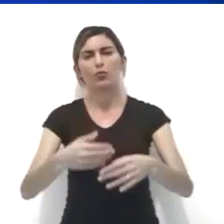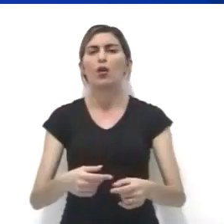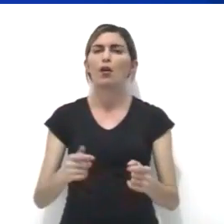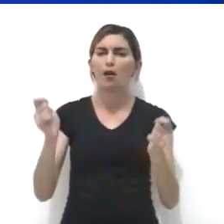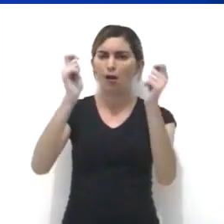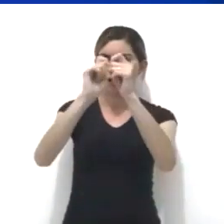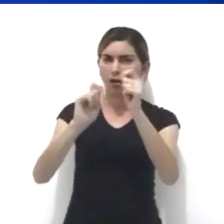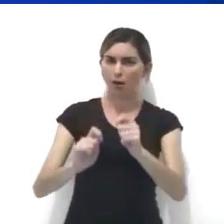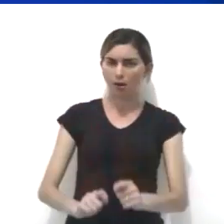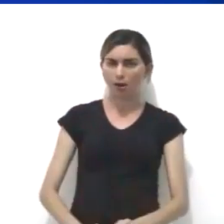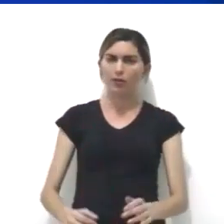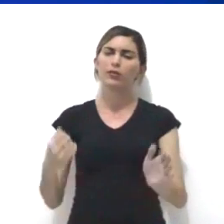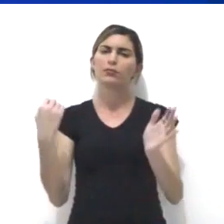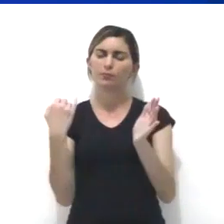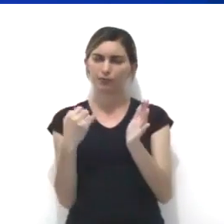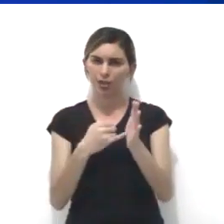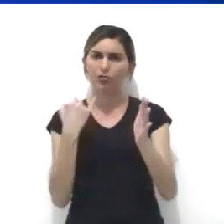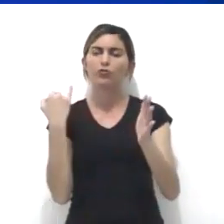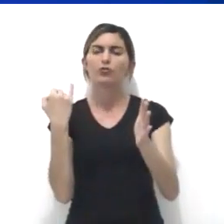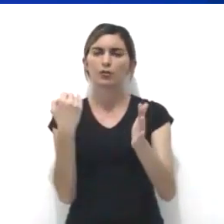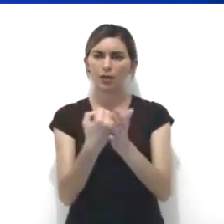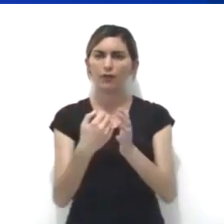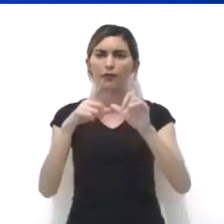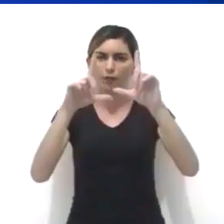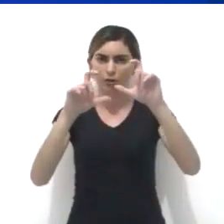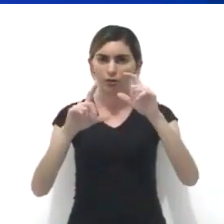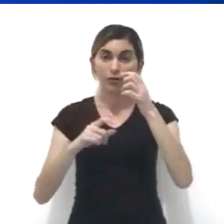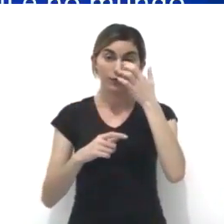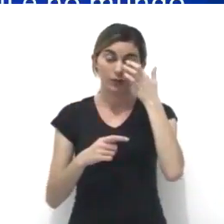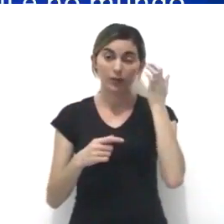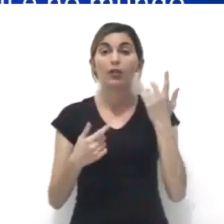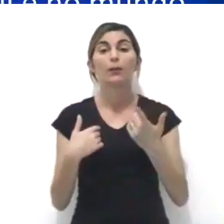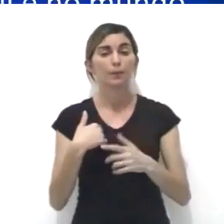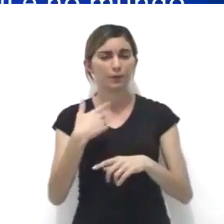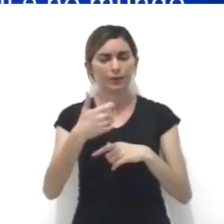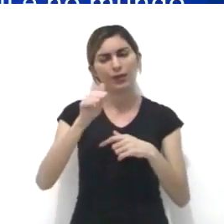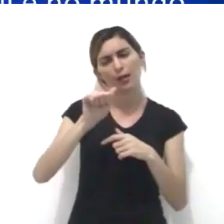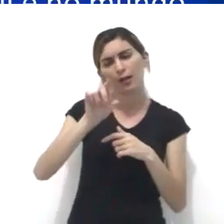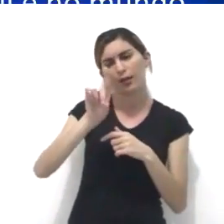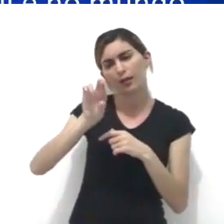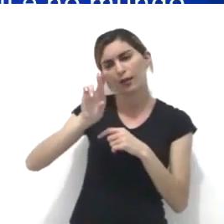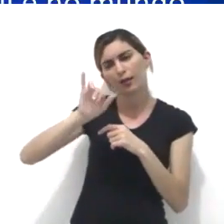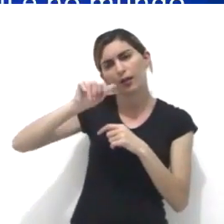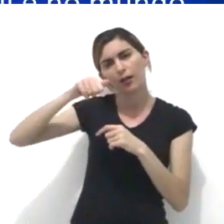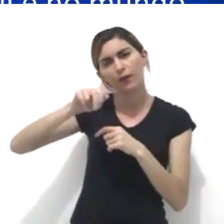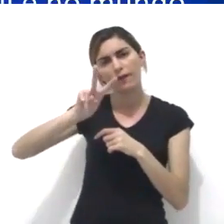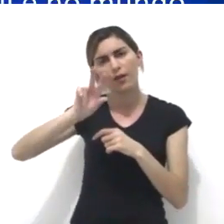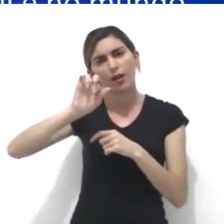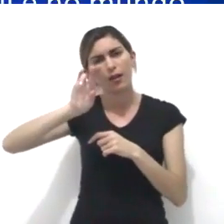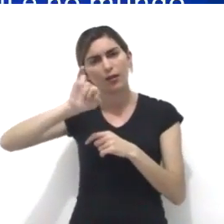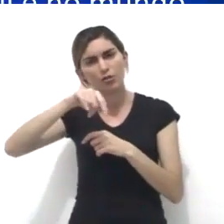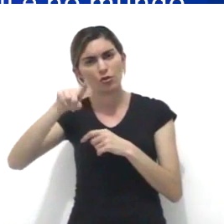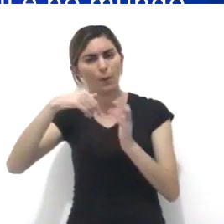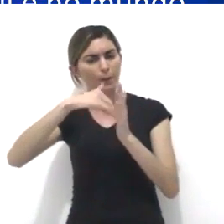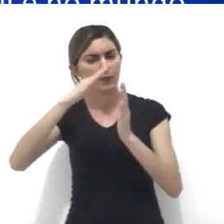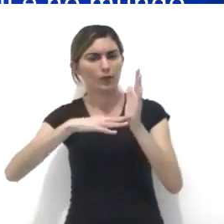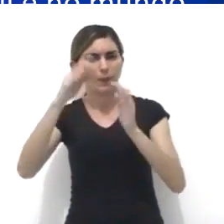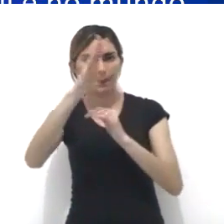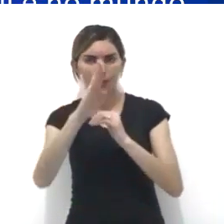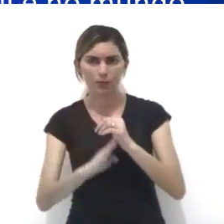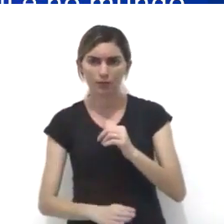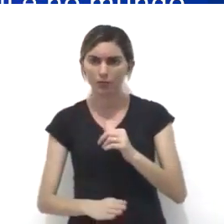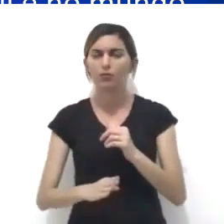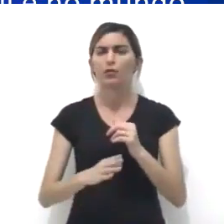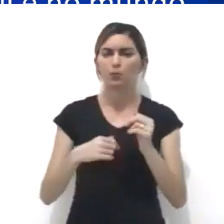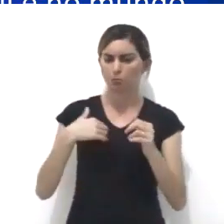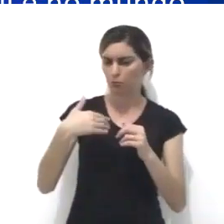arte efêmera que fica registrada pela fotografia. Adriana Varejão, pintora brasileira e artista